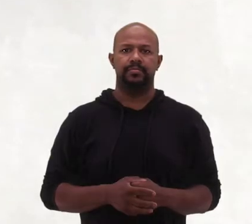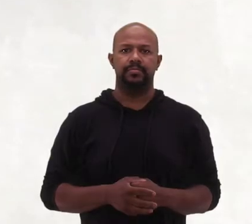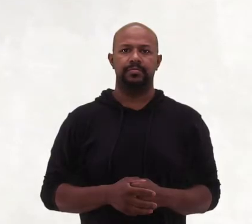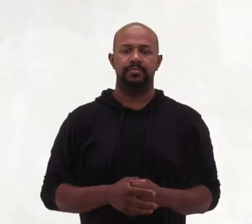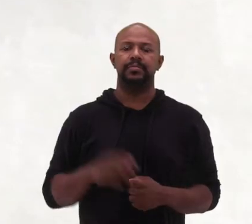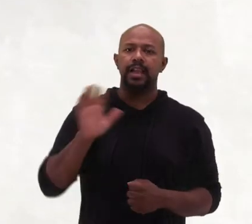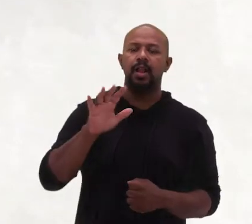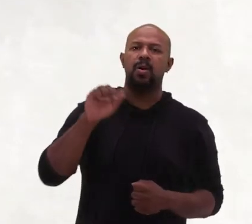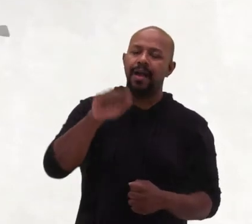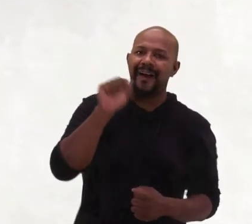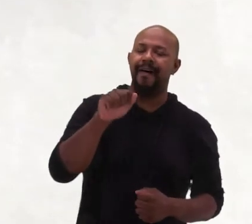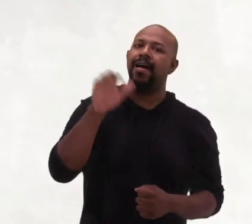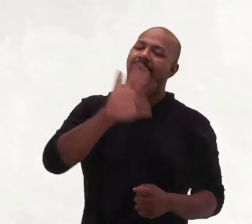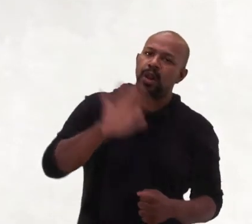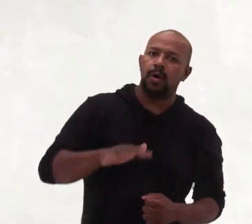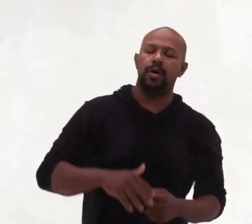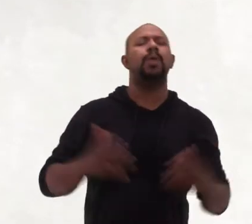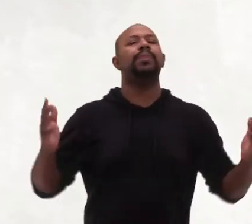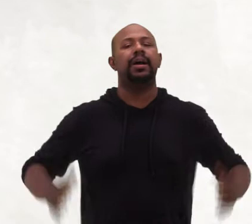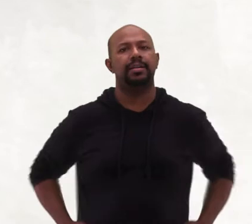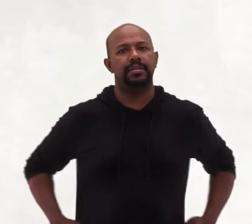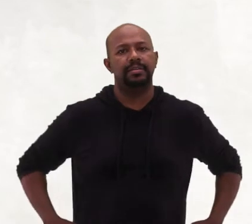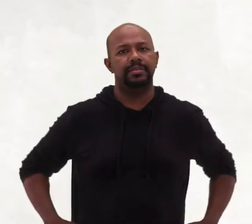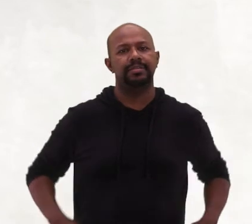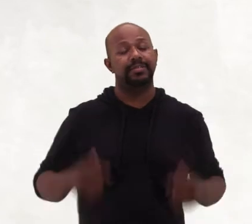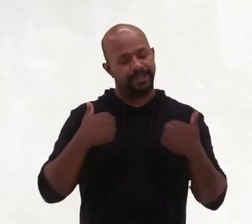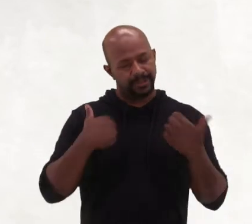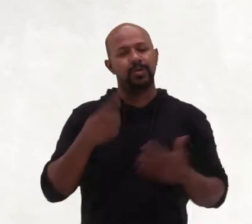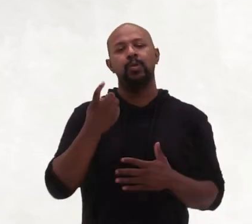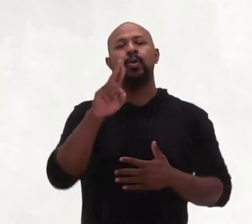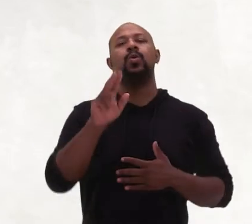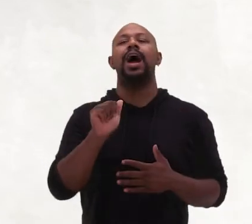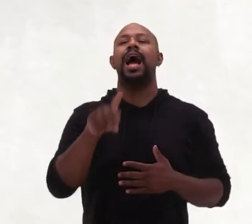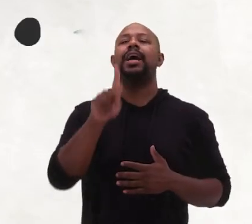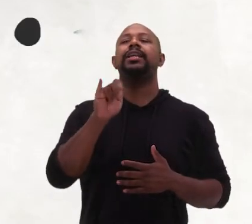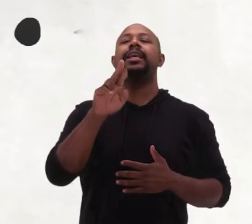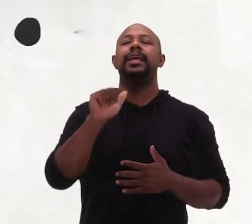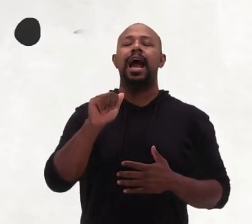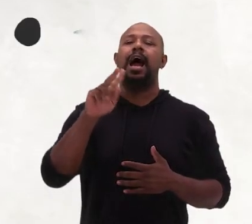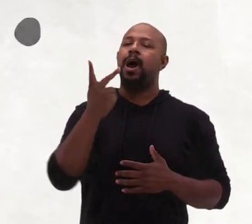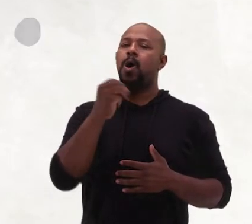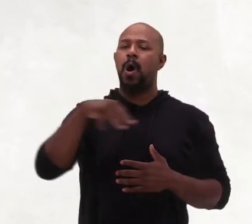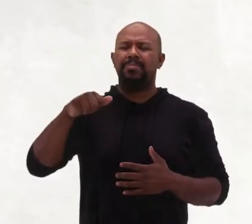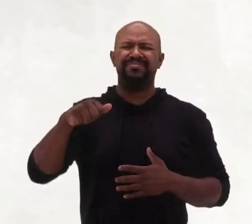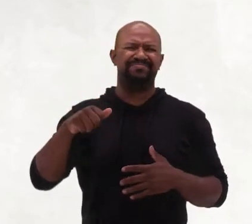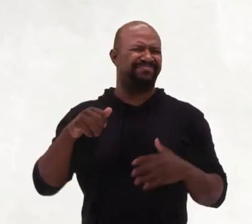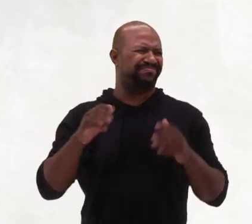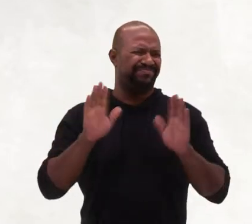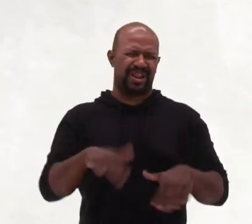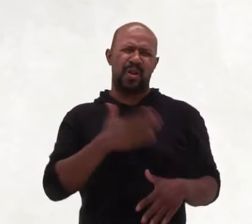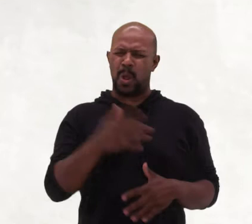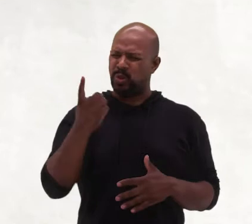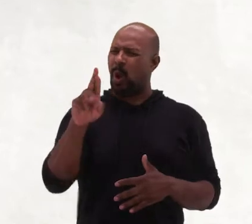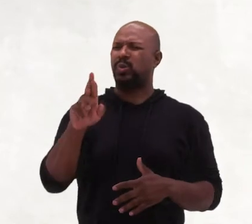Alô, alô, opa, eu sou o doutor Akira Roma, na verdade eu não gosto de falar